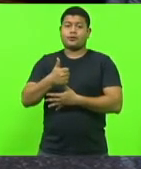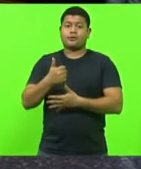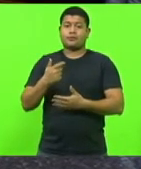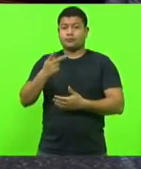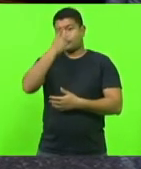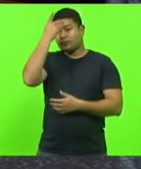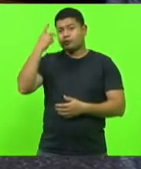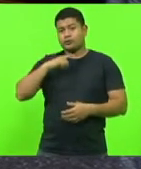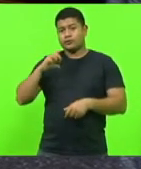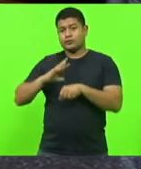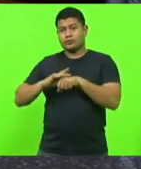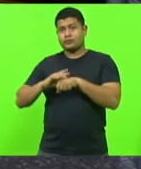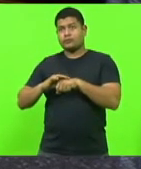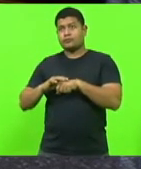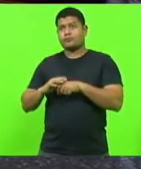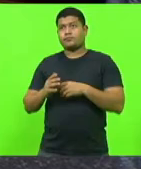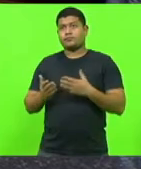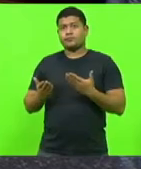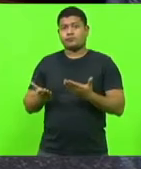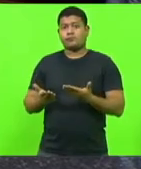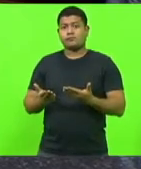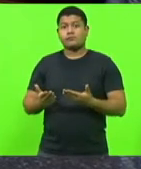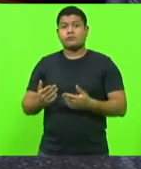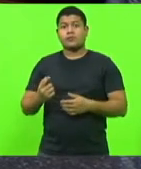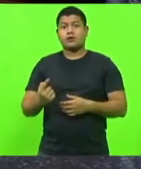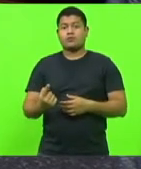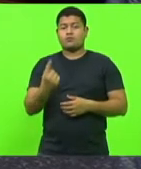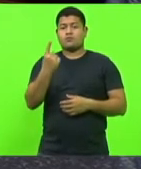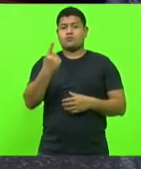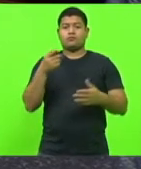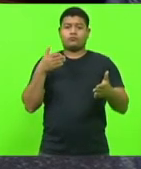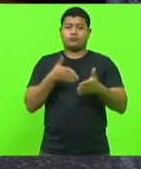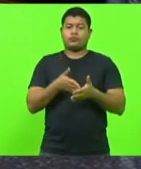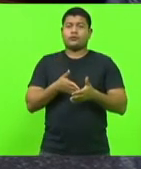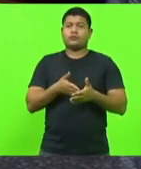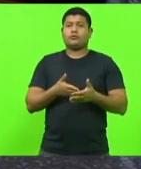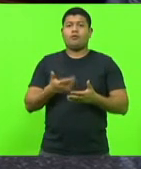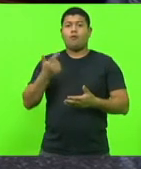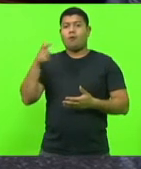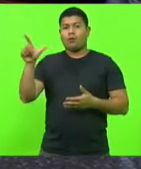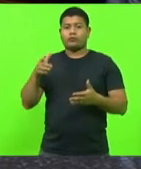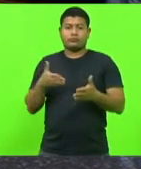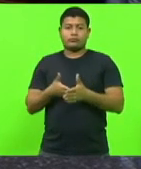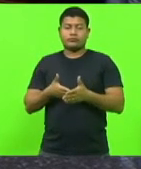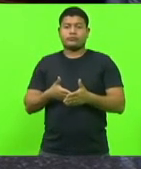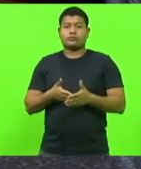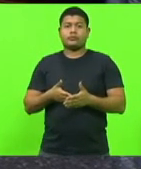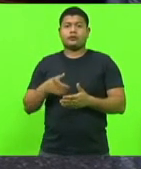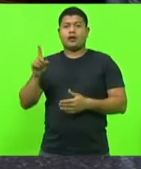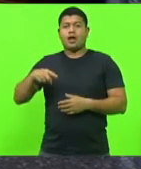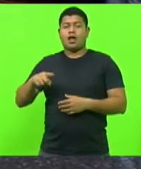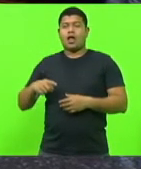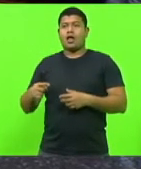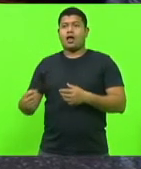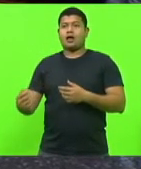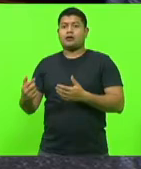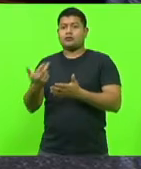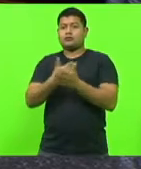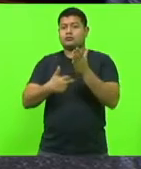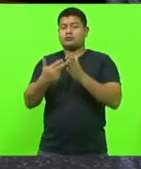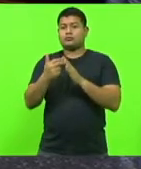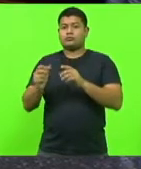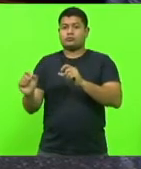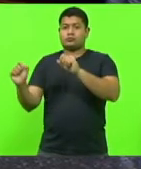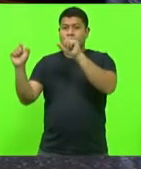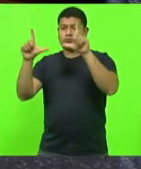portadoras de deficiência. Essa é uma das questões vetadas. A outra questão aqui, a sinalização do símbolo mundial da fibromialgia